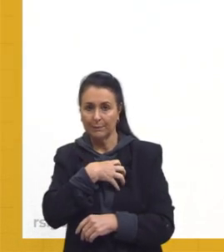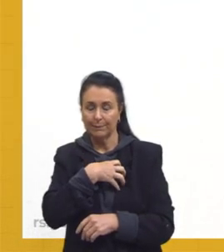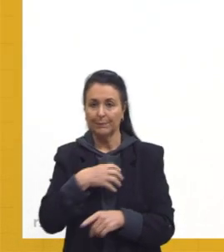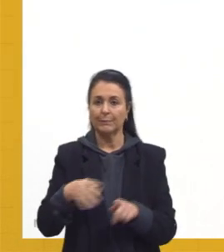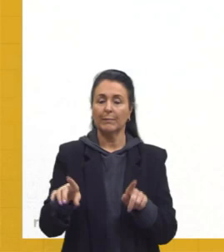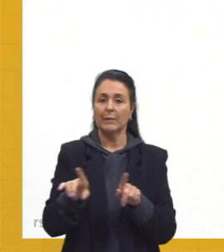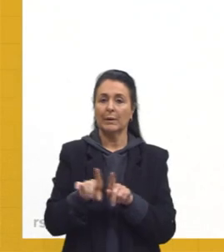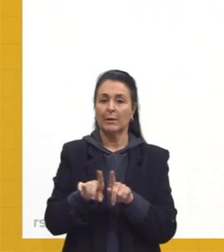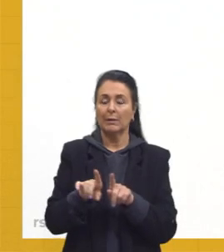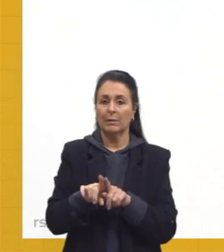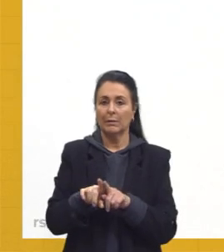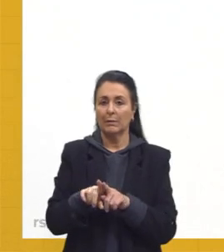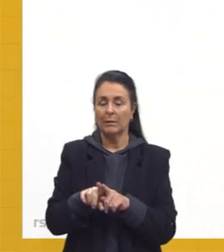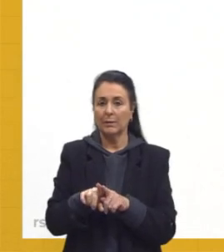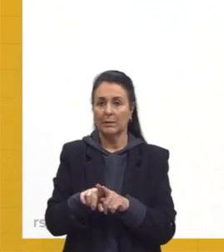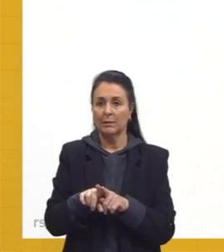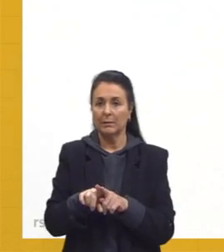justamente